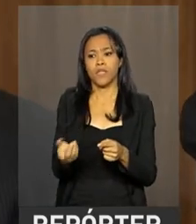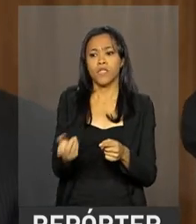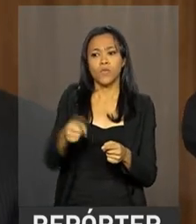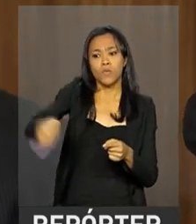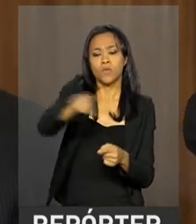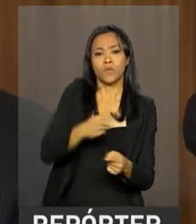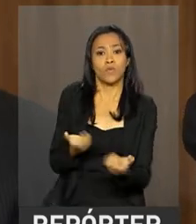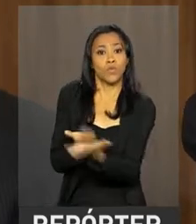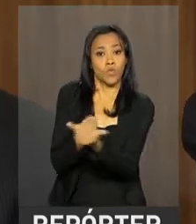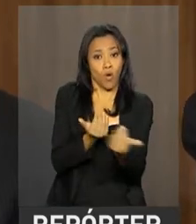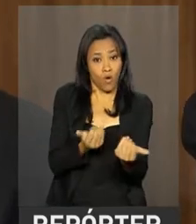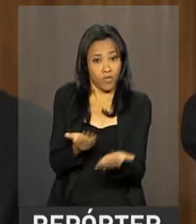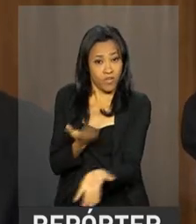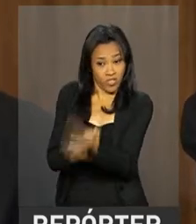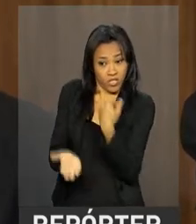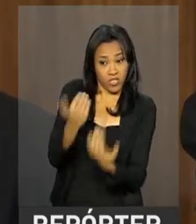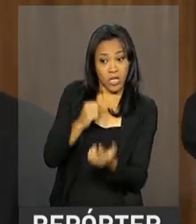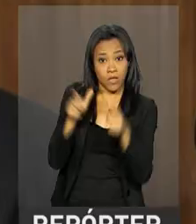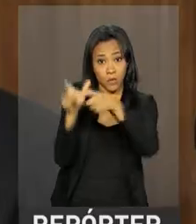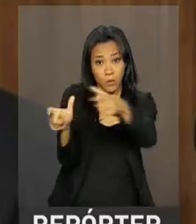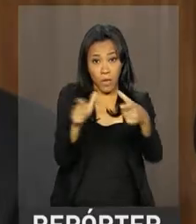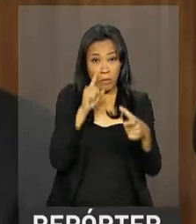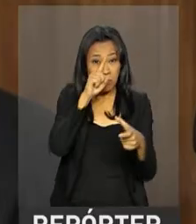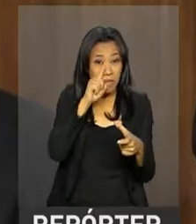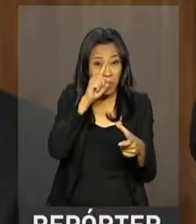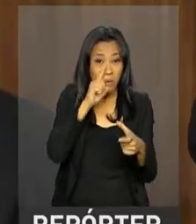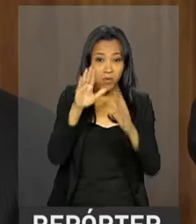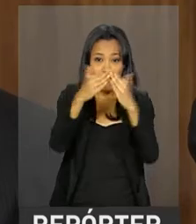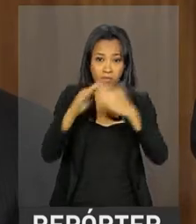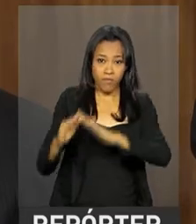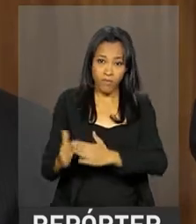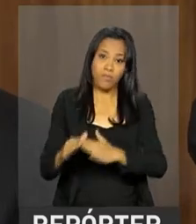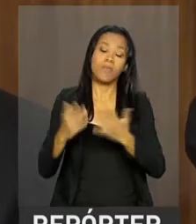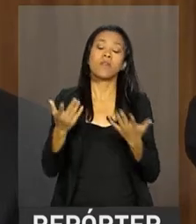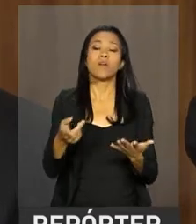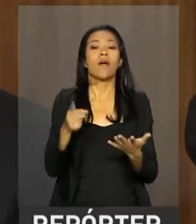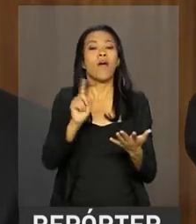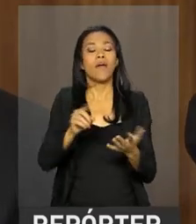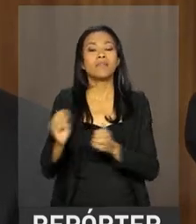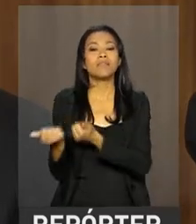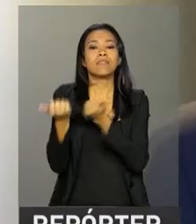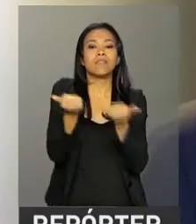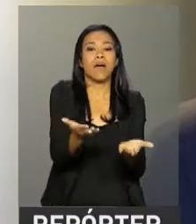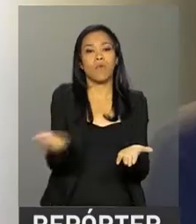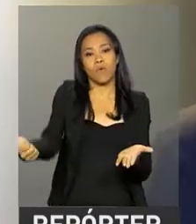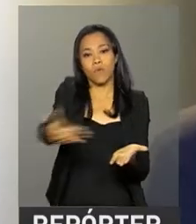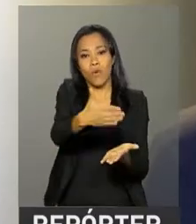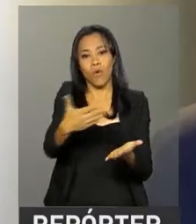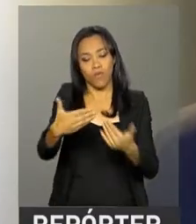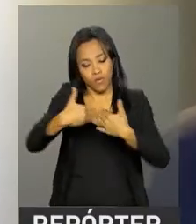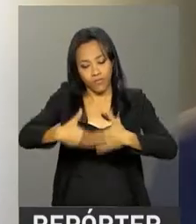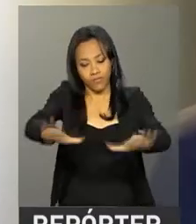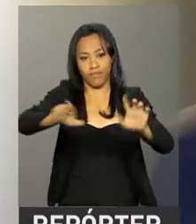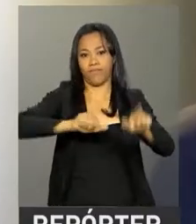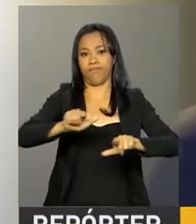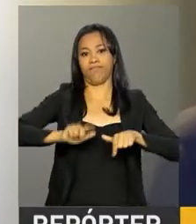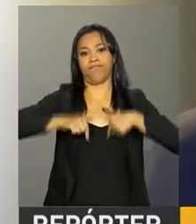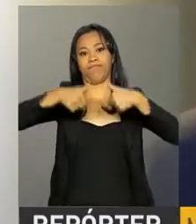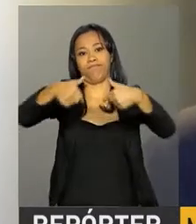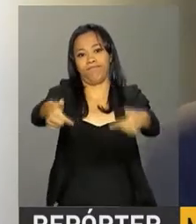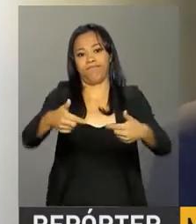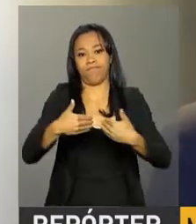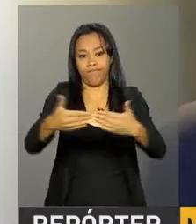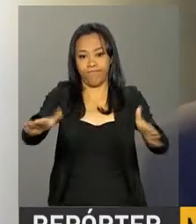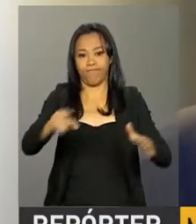jovens que estão nas áreas de risco. Uma nova perspectiva de vida para eles. Abrir alternativas de emprego,